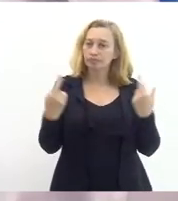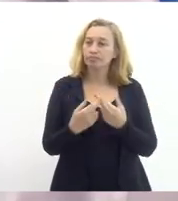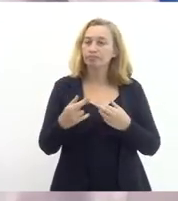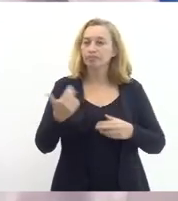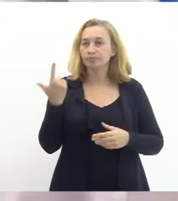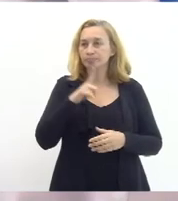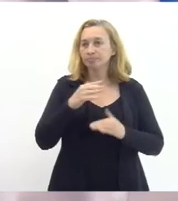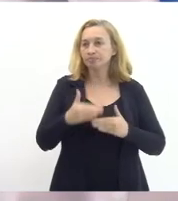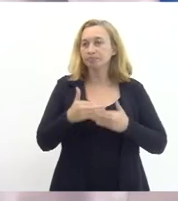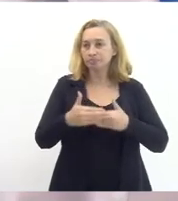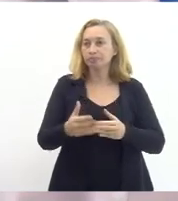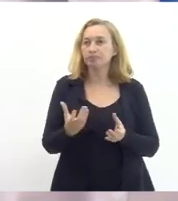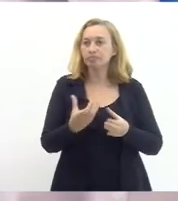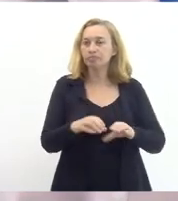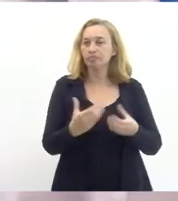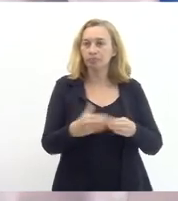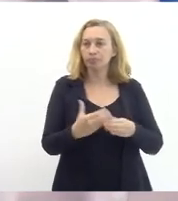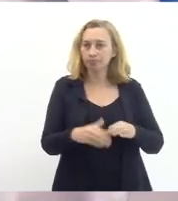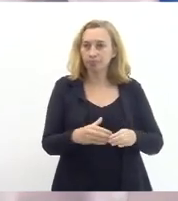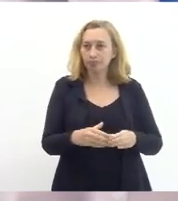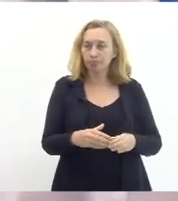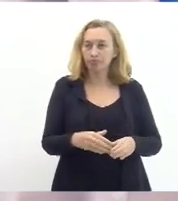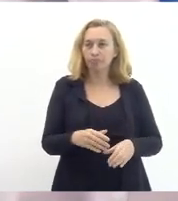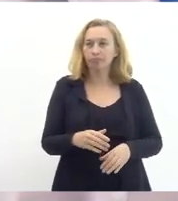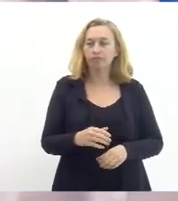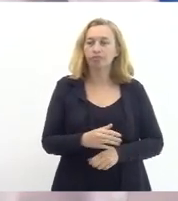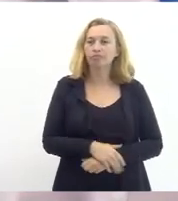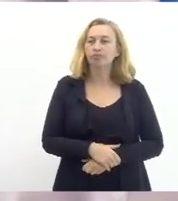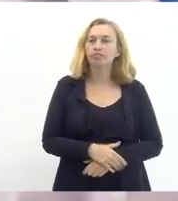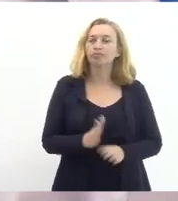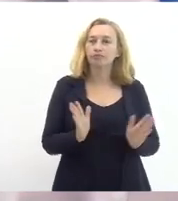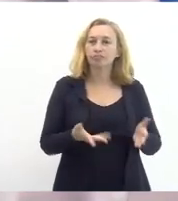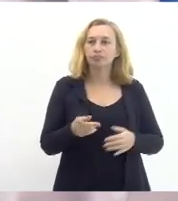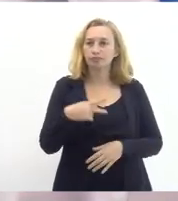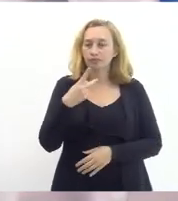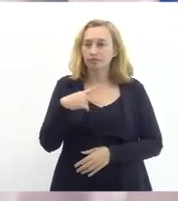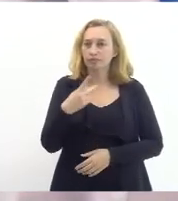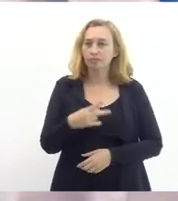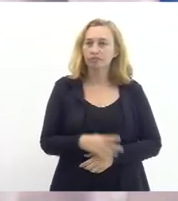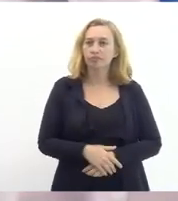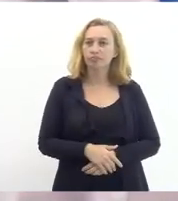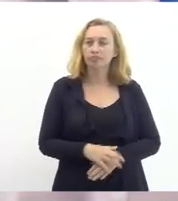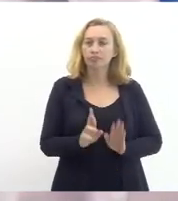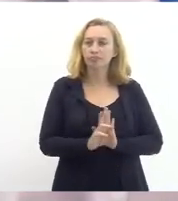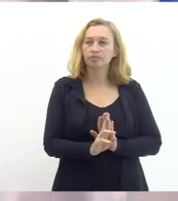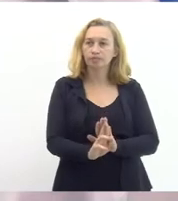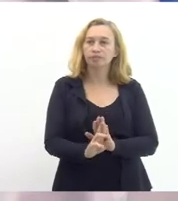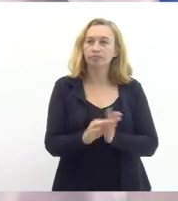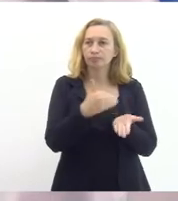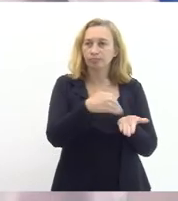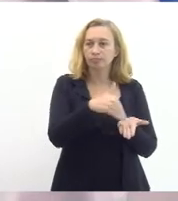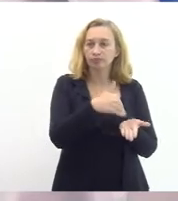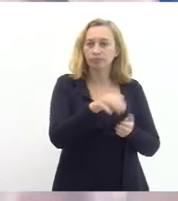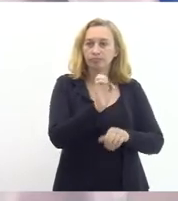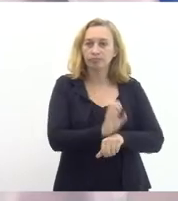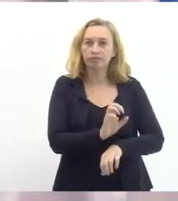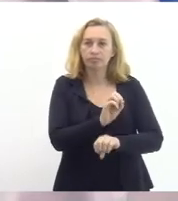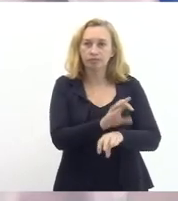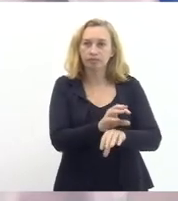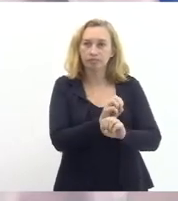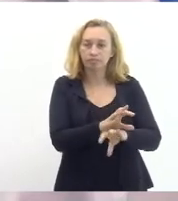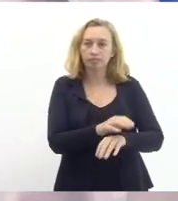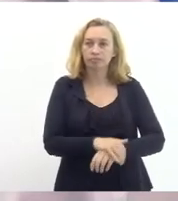convocar um quantitativo maior passo a palavra agora também para os representantes da Secretaria de Estado de Educação